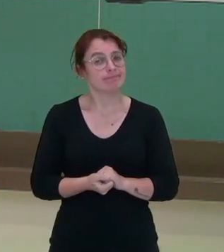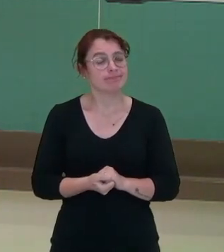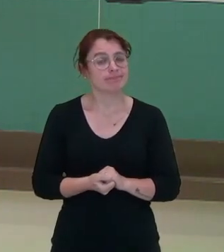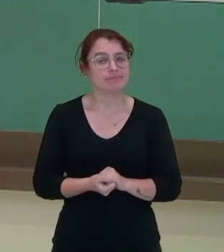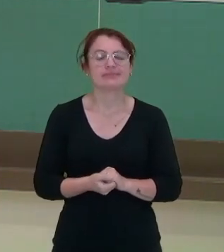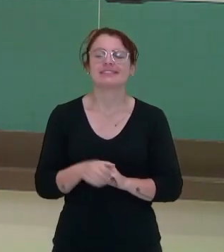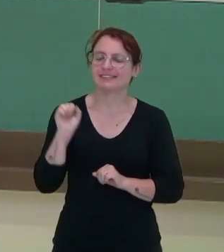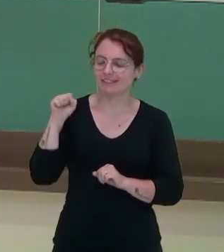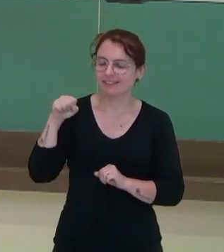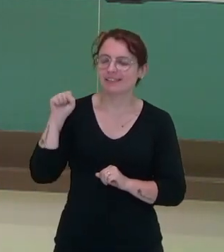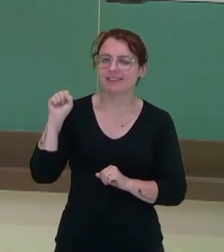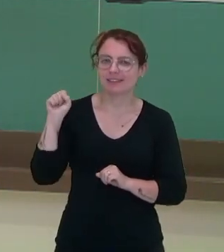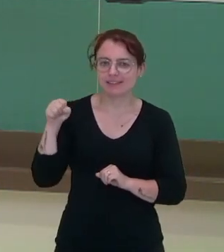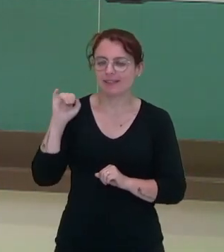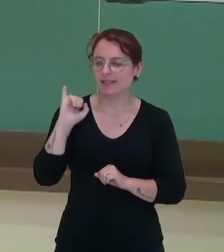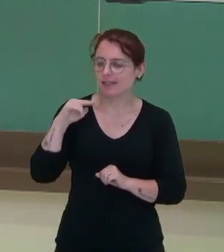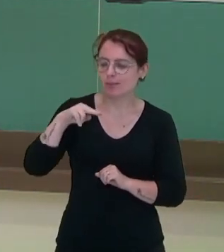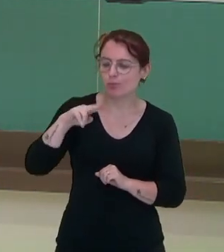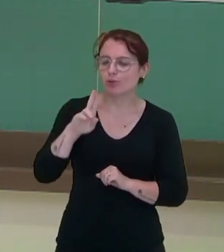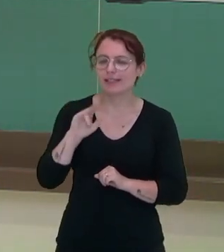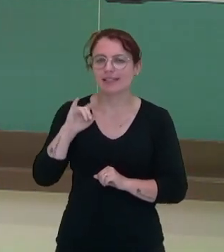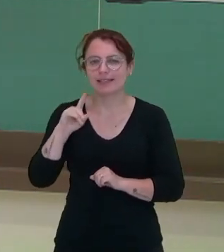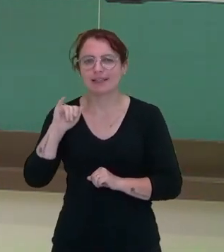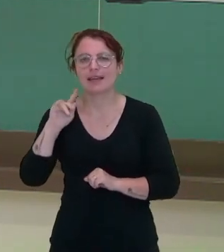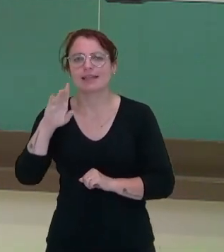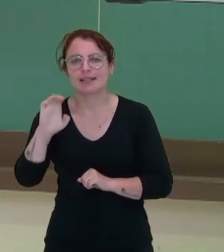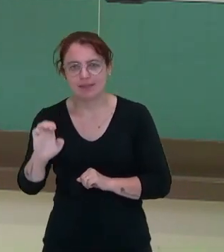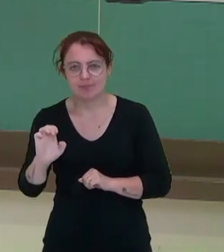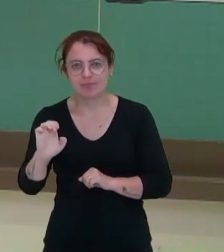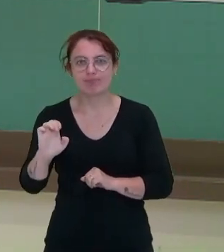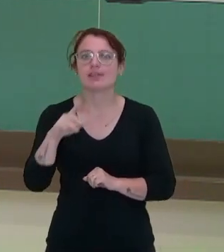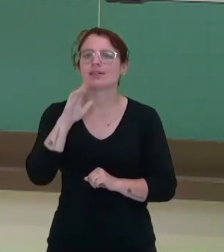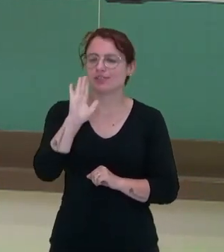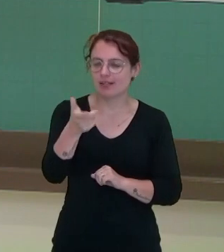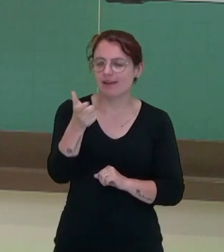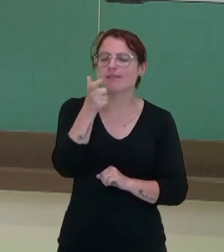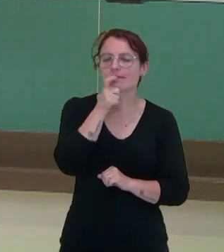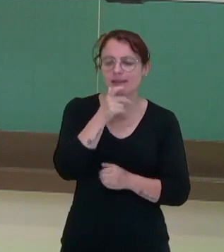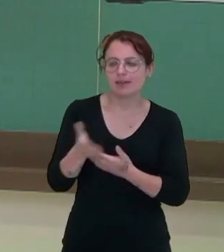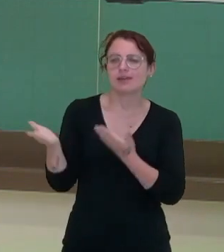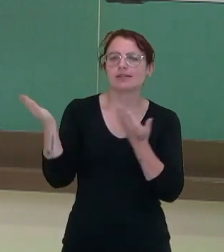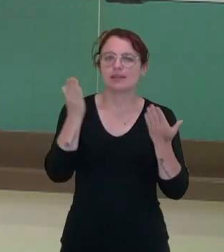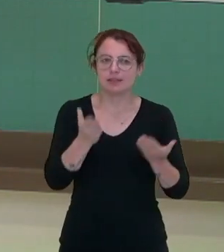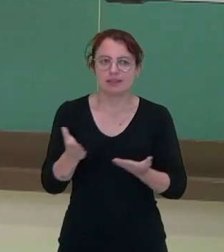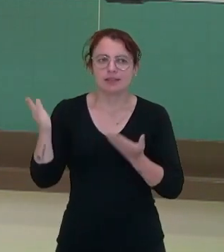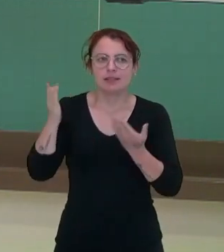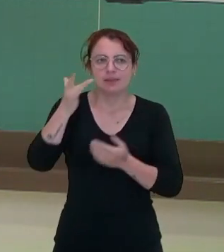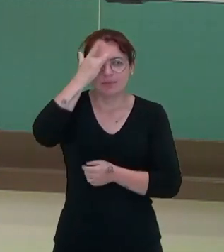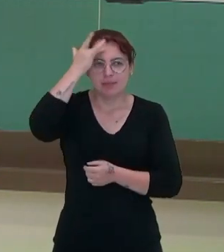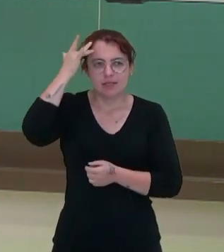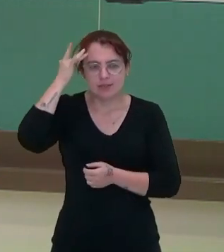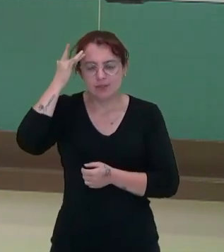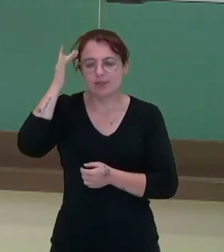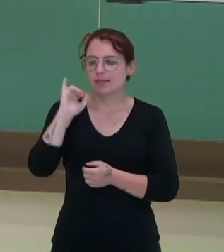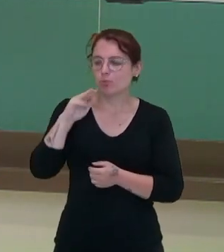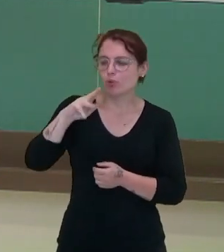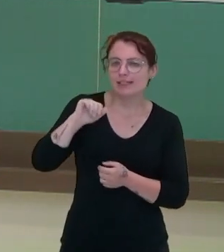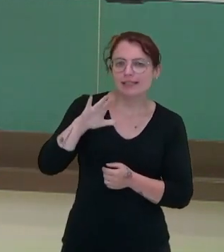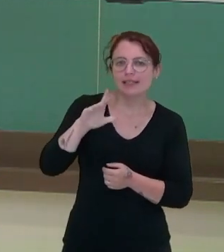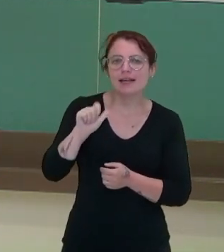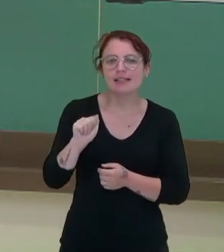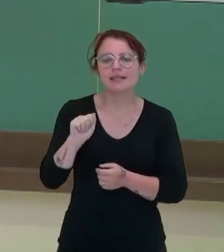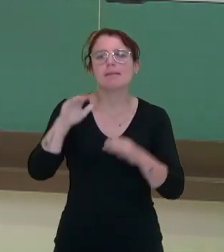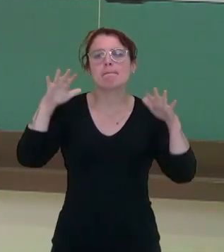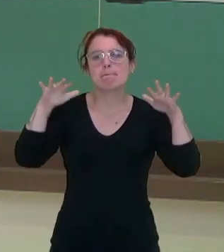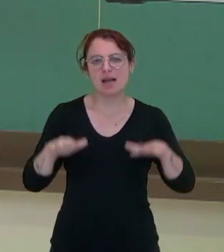isso mesmo, imunidade. Você já ouviu esse termo? A pessoa está com a sua imunidade